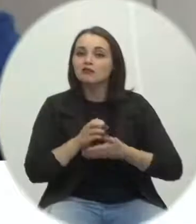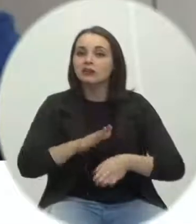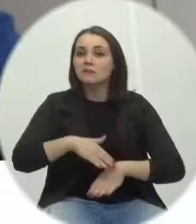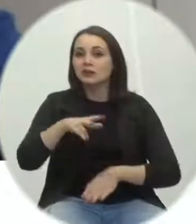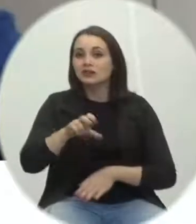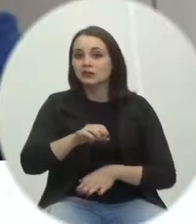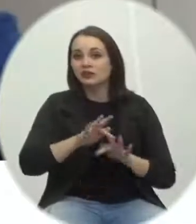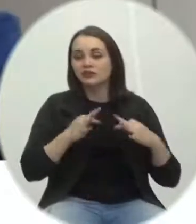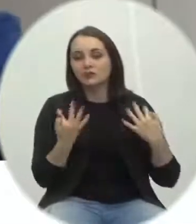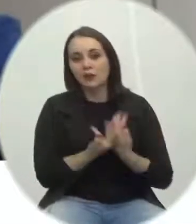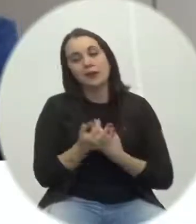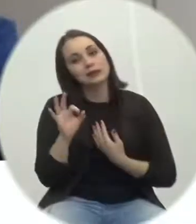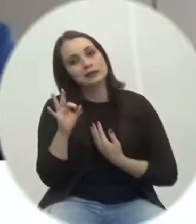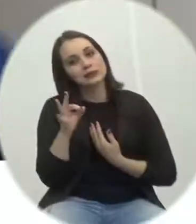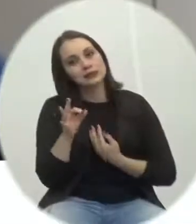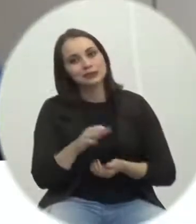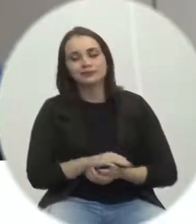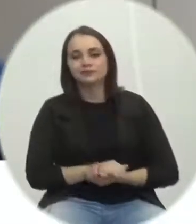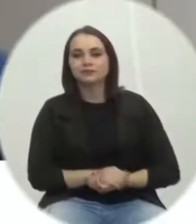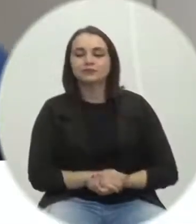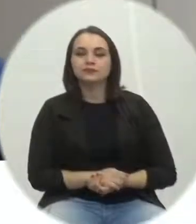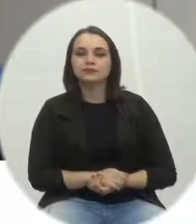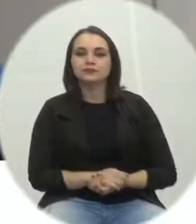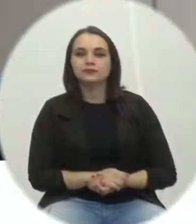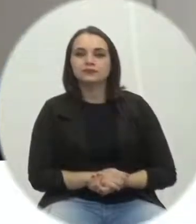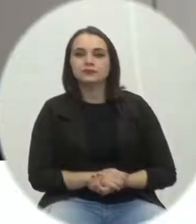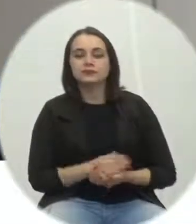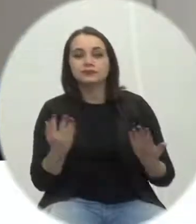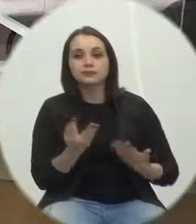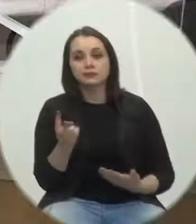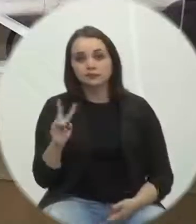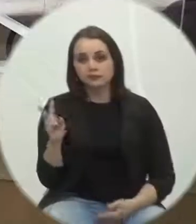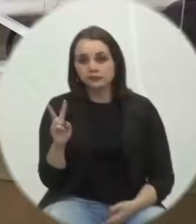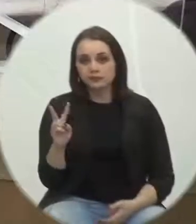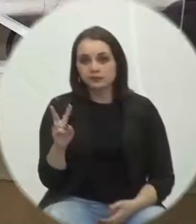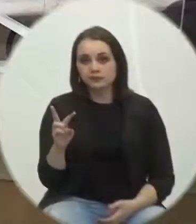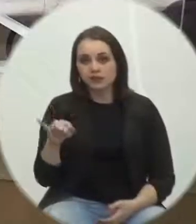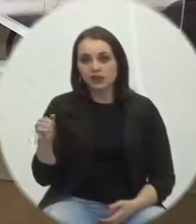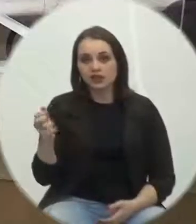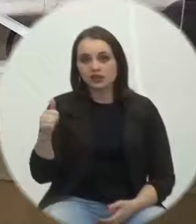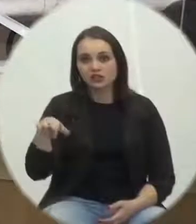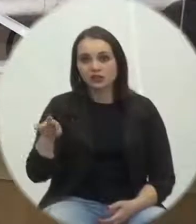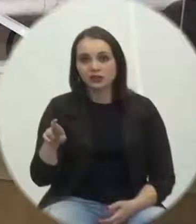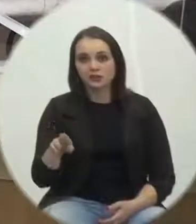É isso aí, presidente. Muito bem, com a palavra o vereador, o pastor Jair.